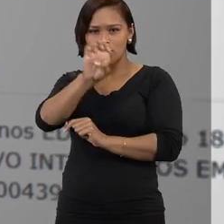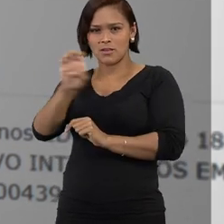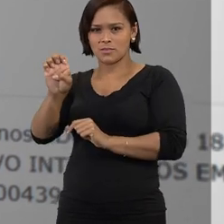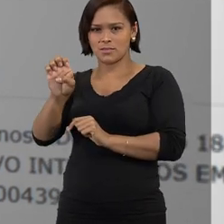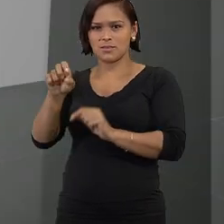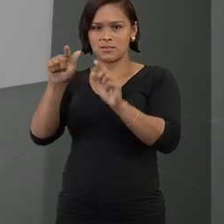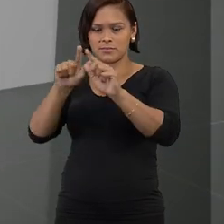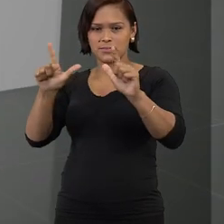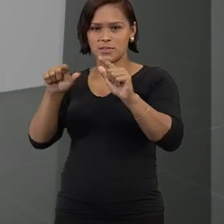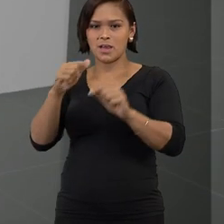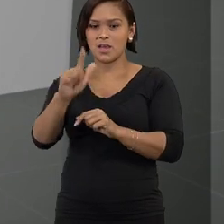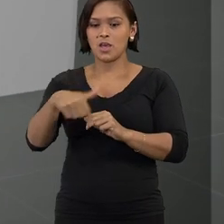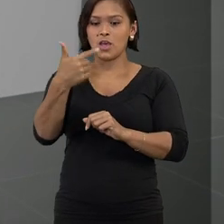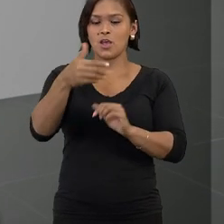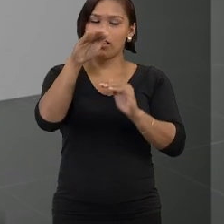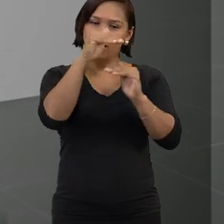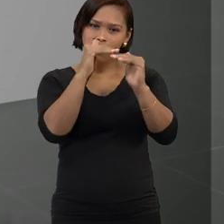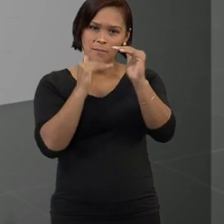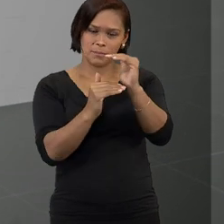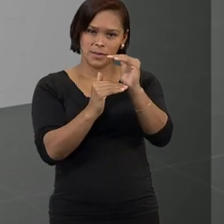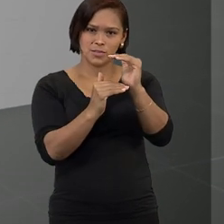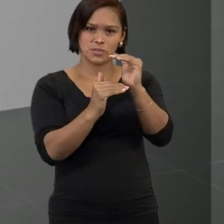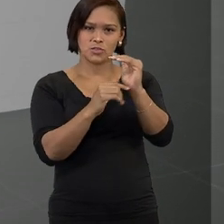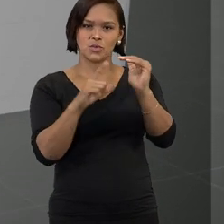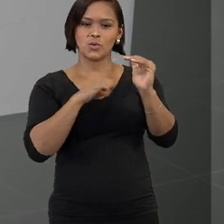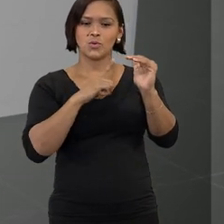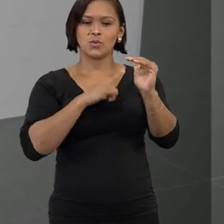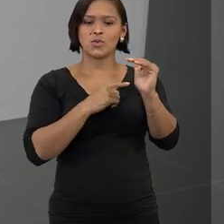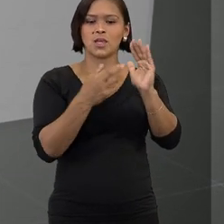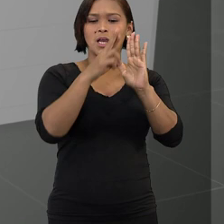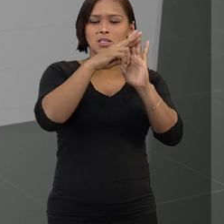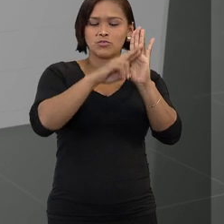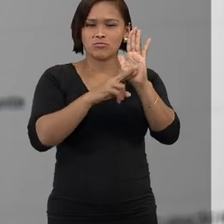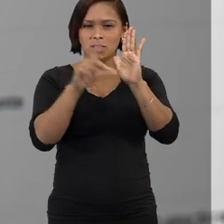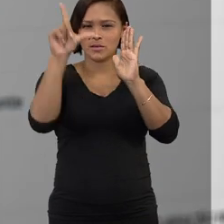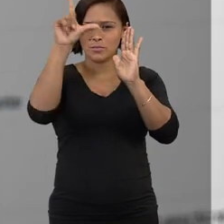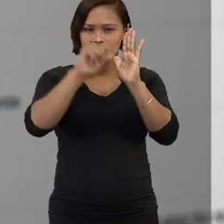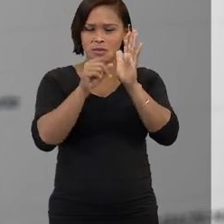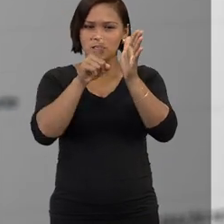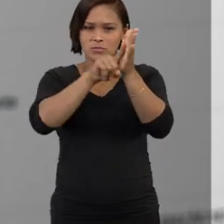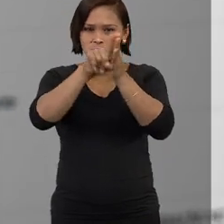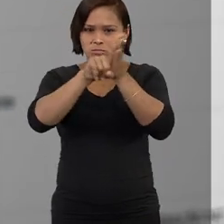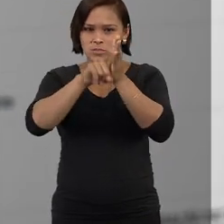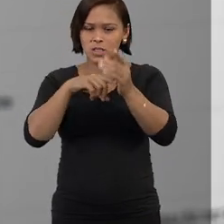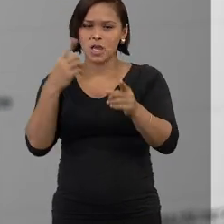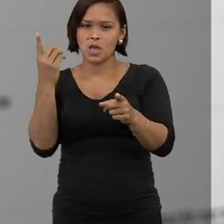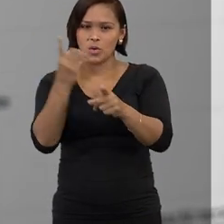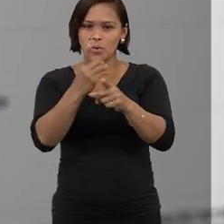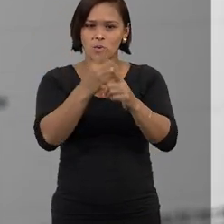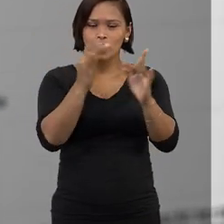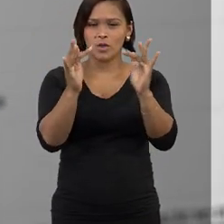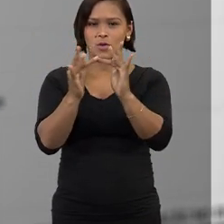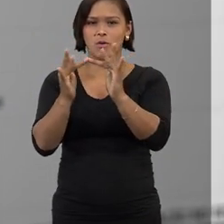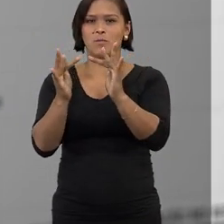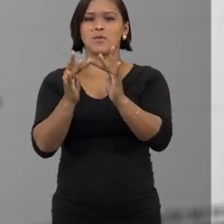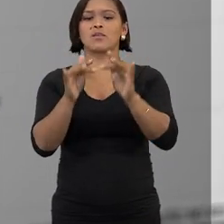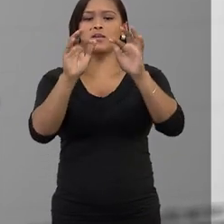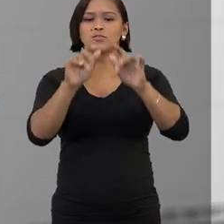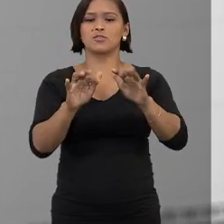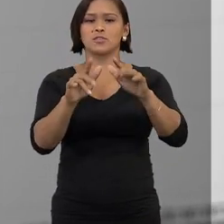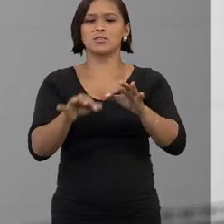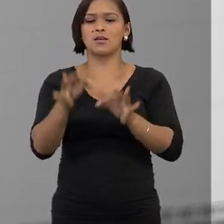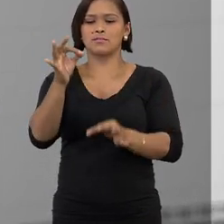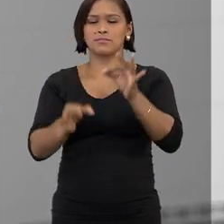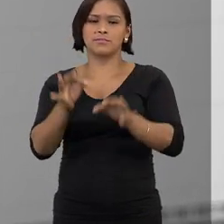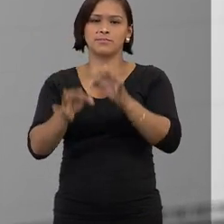esquerda da tela. Logo abaixo desse campo, existe a opção de filtrar, de forma combinada, o critério digitado por